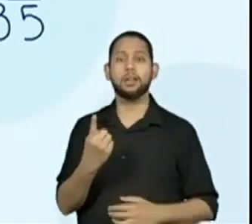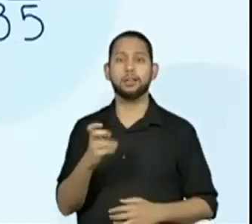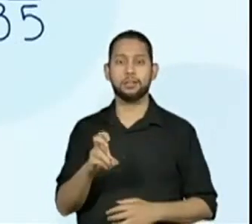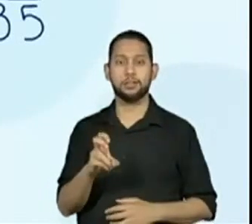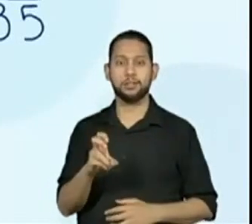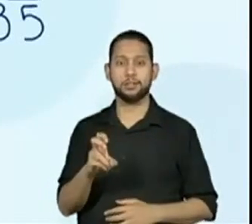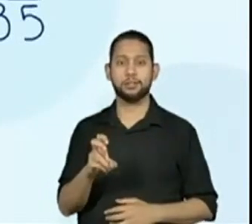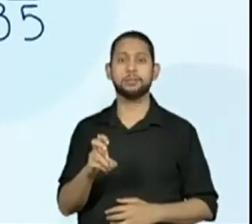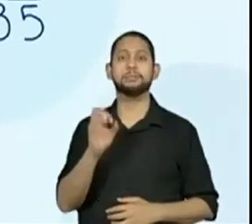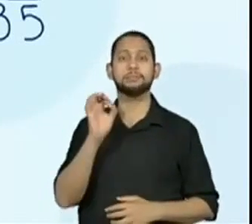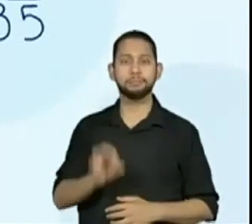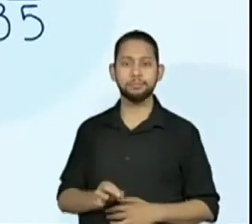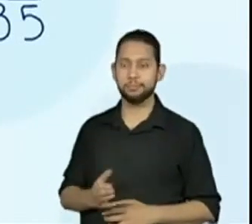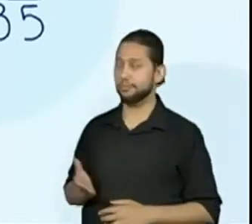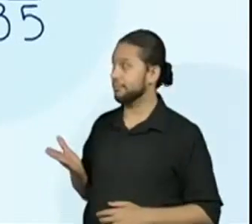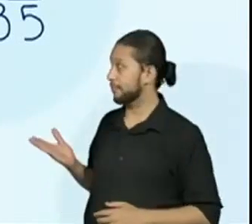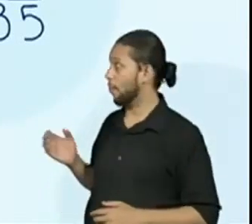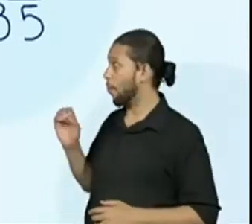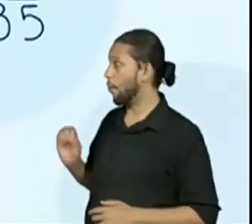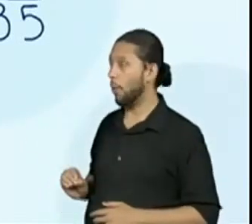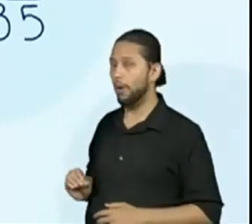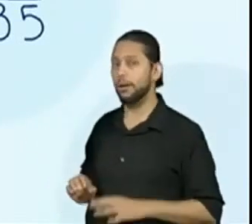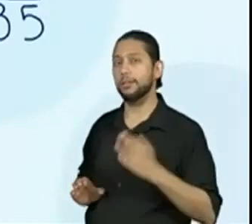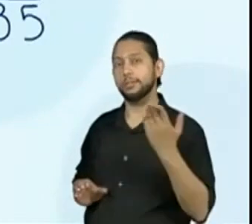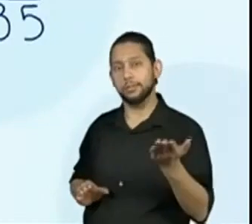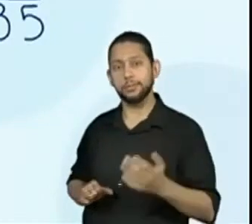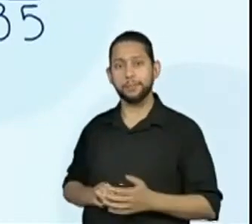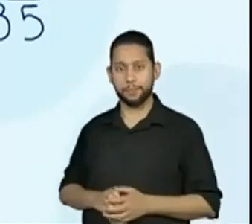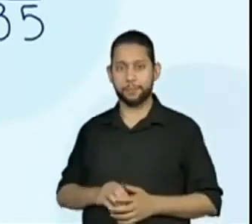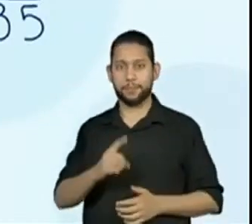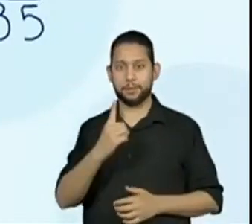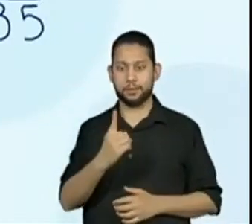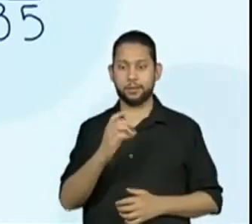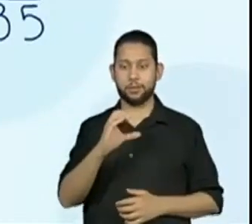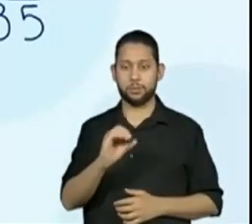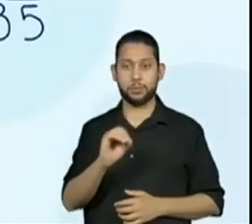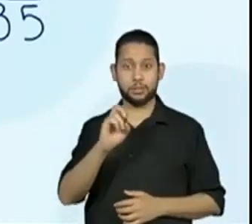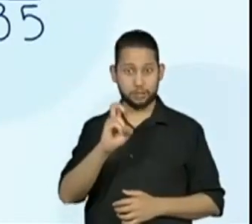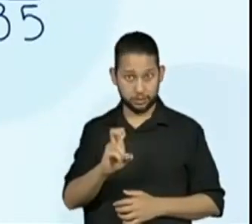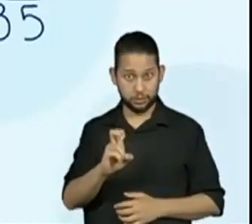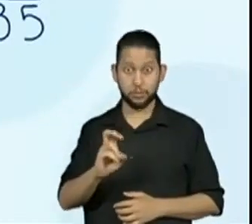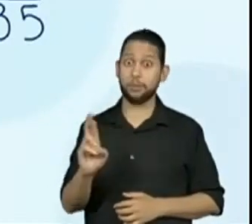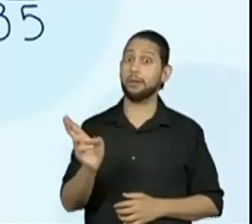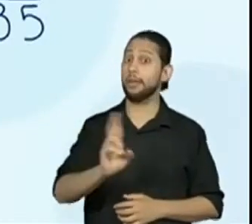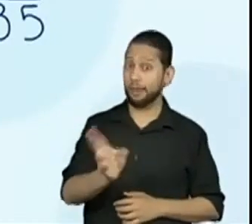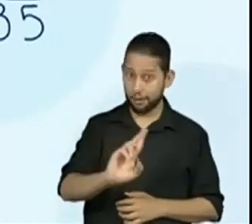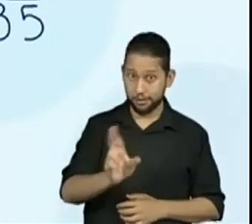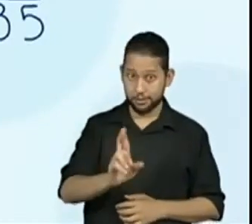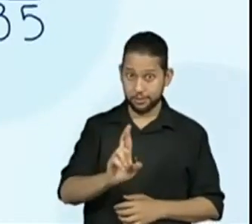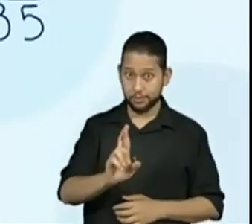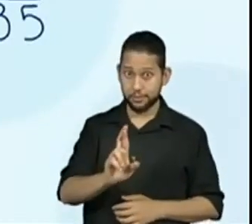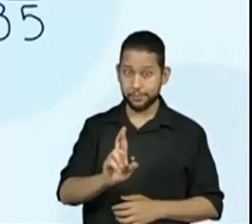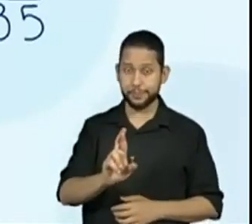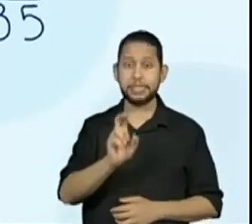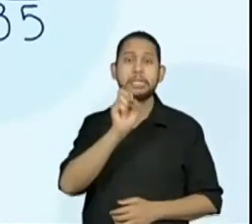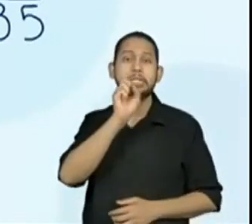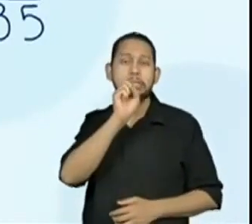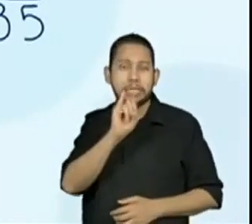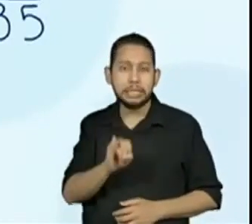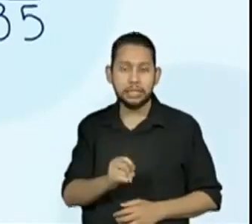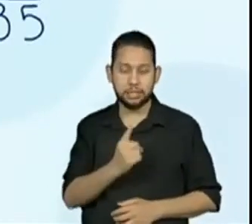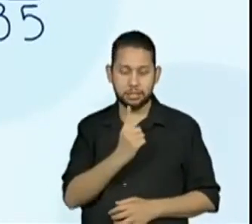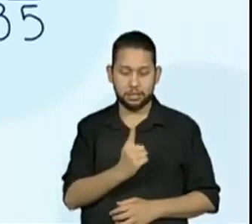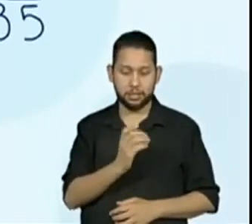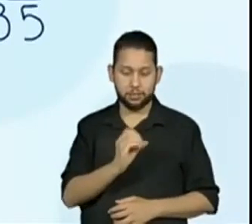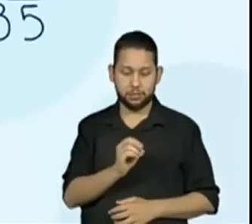Espera aí, vamos lá. Os 105 reais, que foi o valor que elas fizeram neste fim de